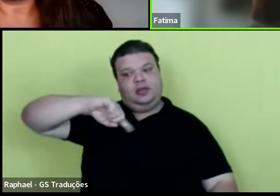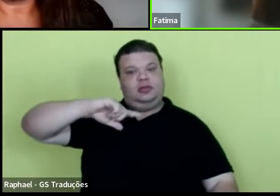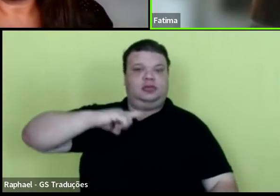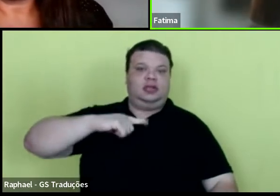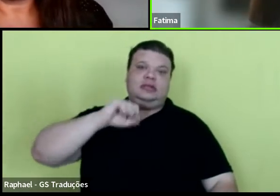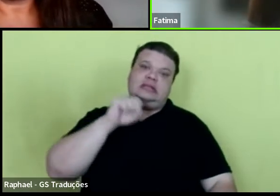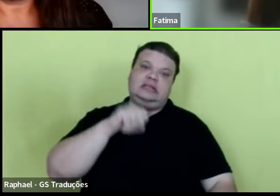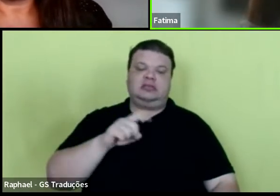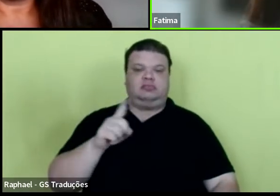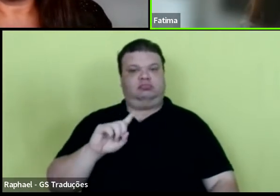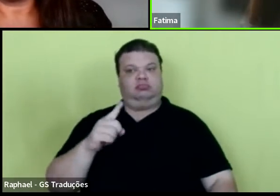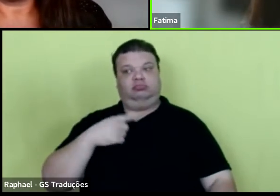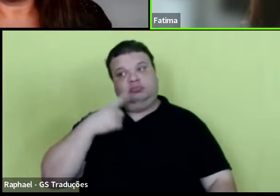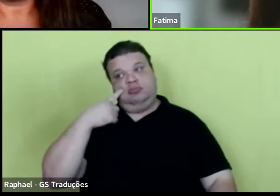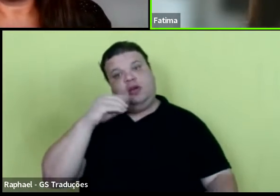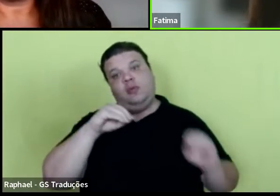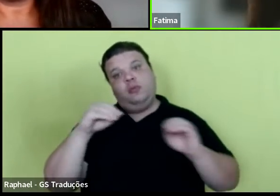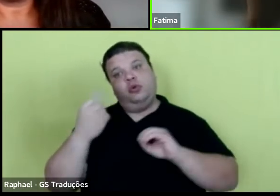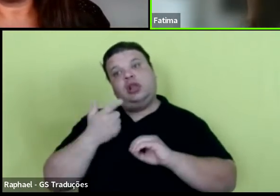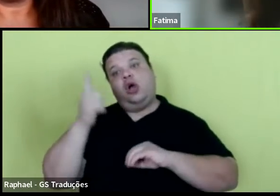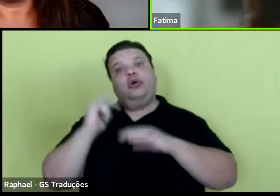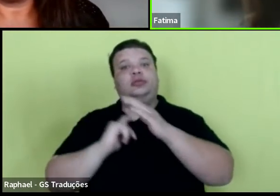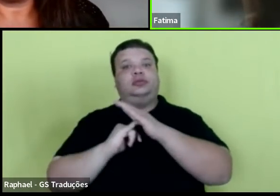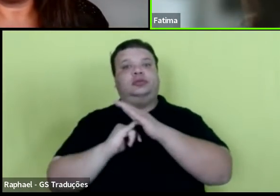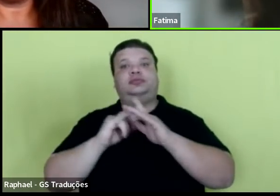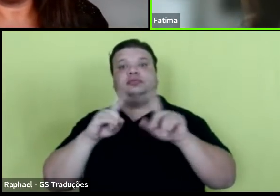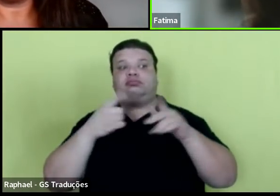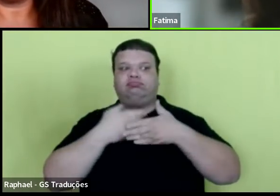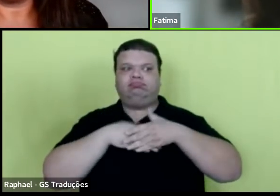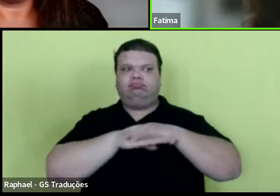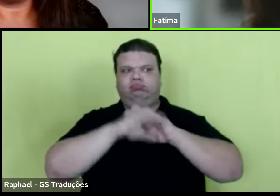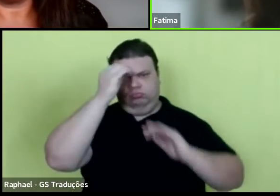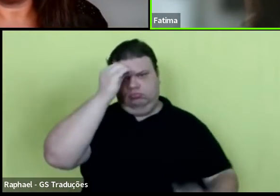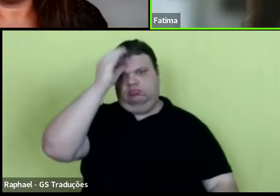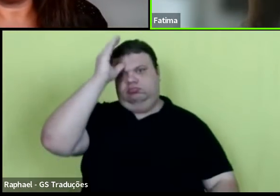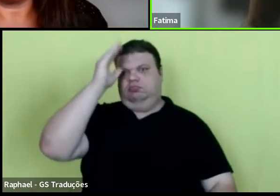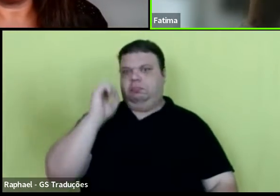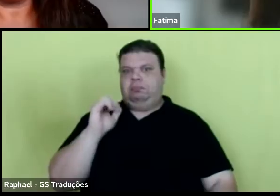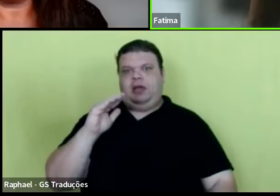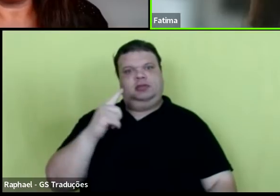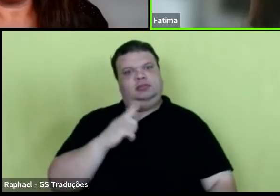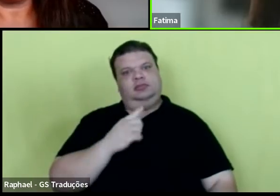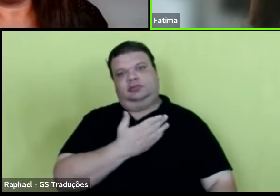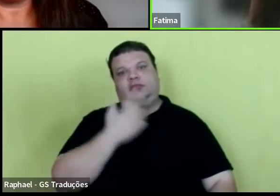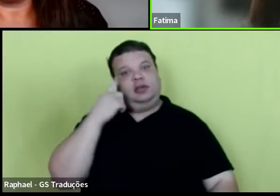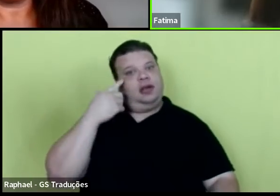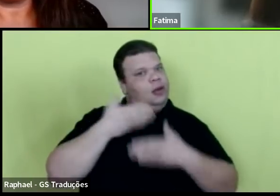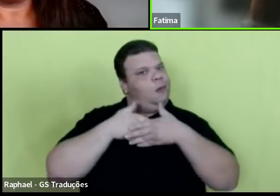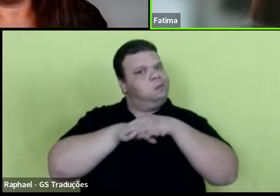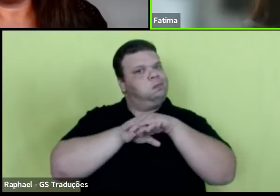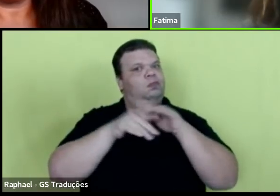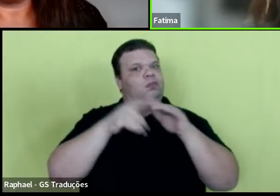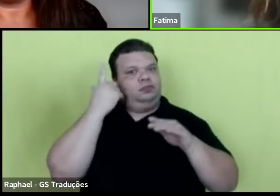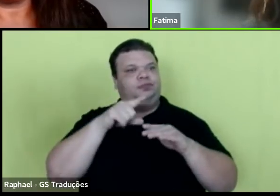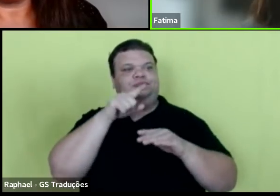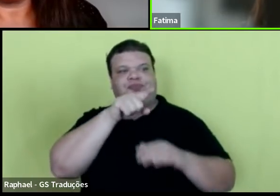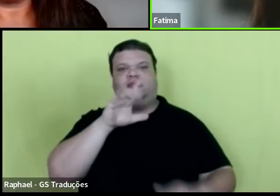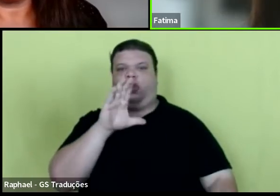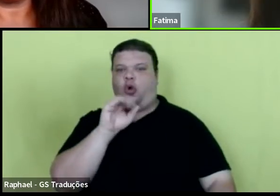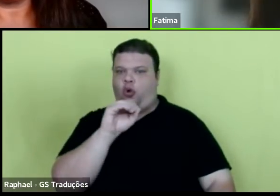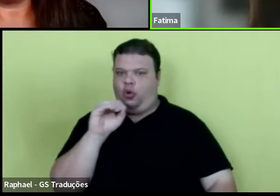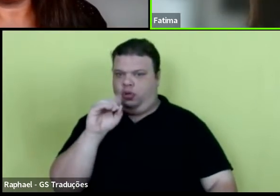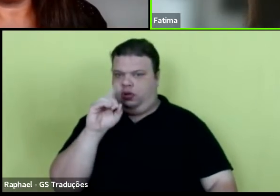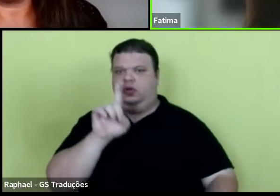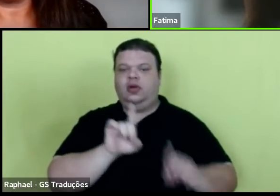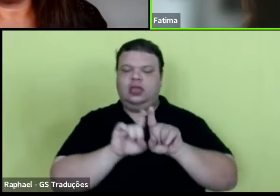para outras instituições, mas com uma bagagem importante adquirida de coordenadores e